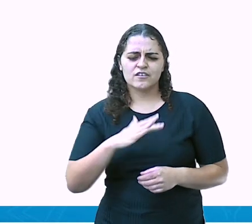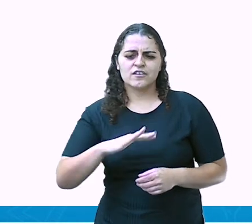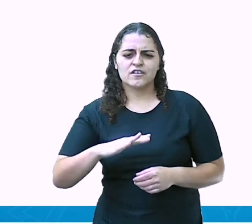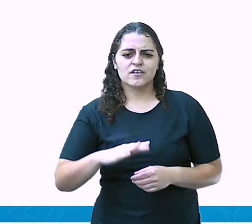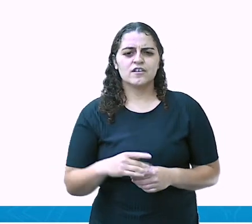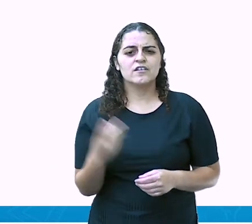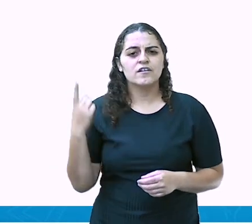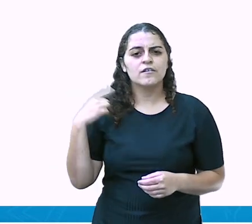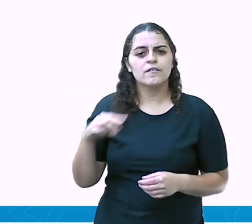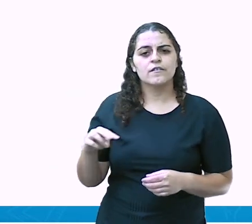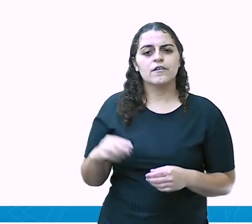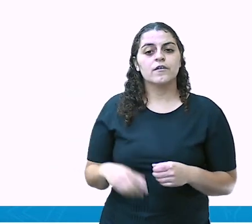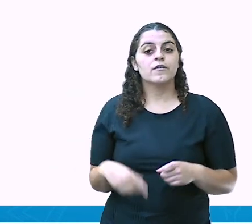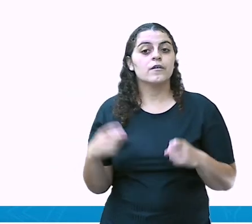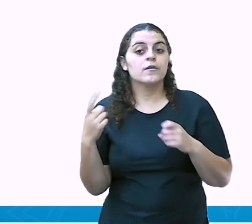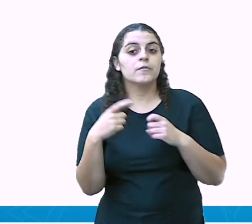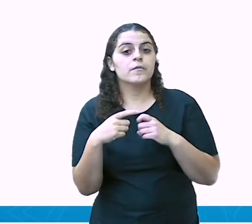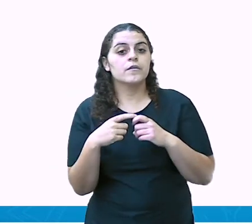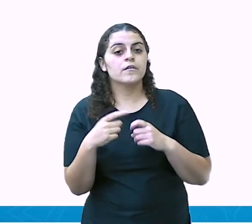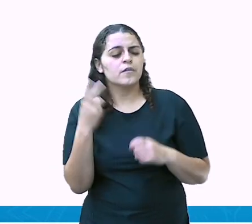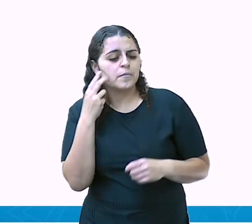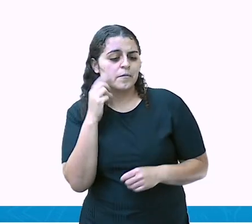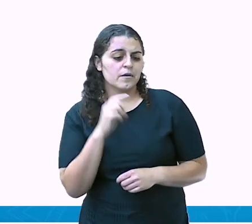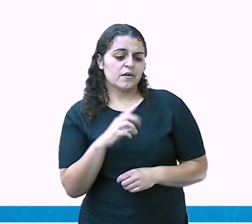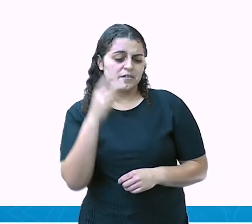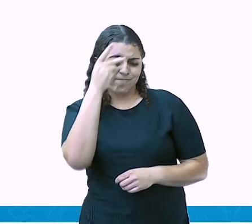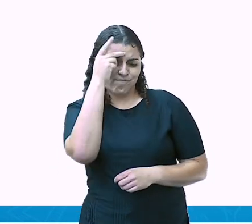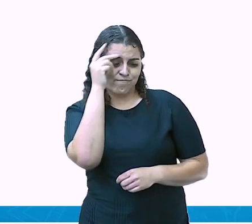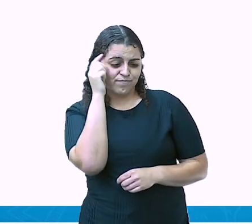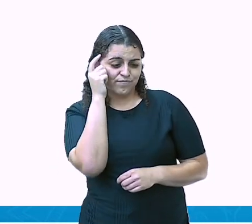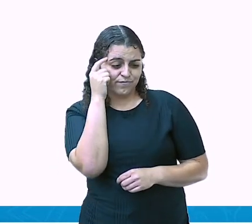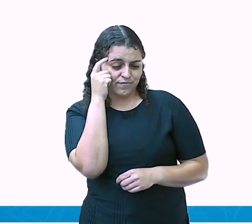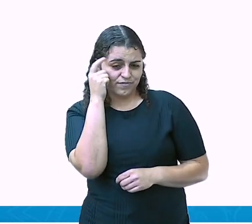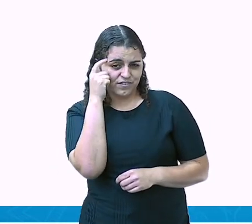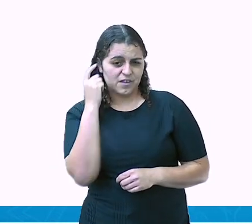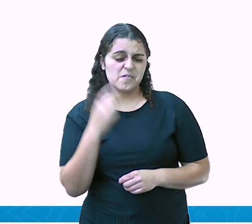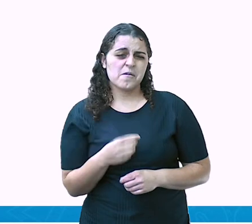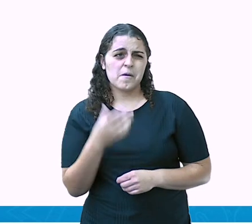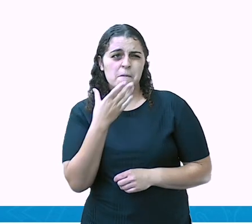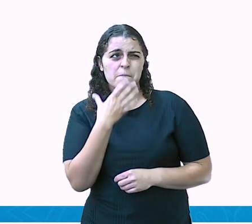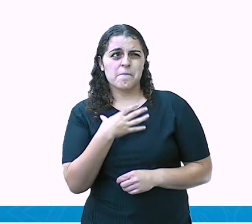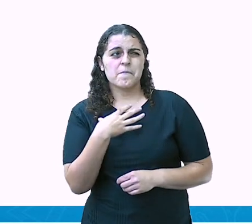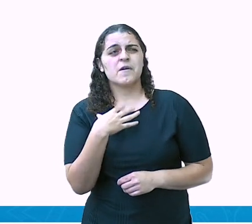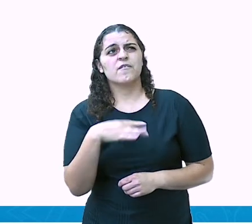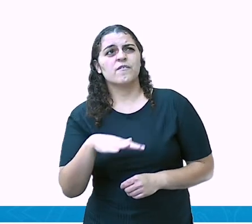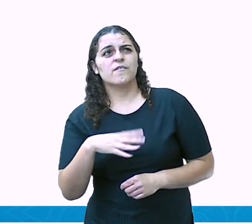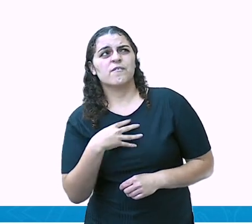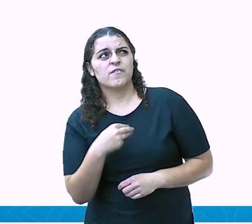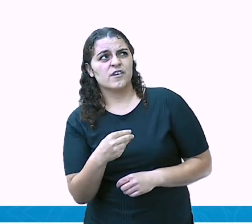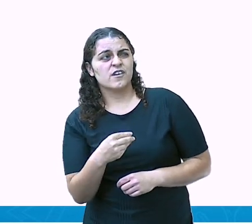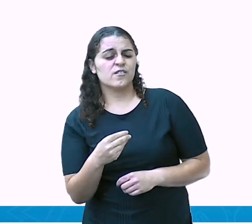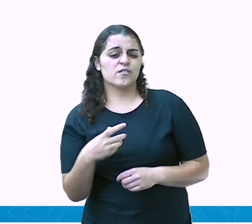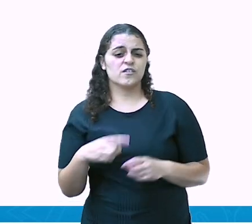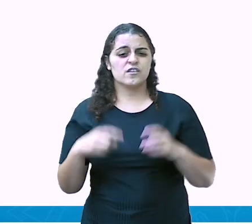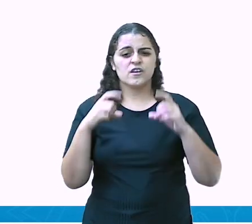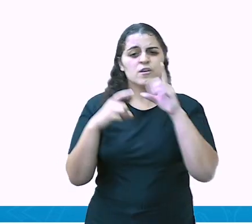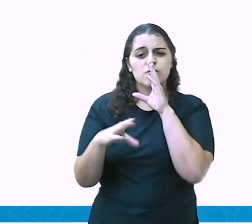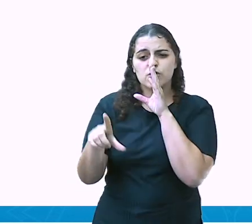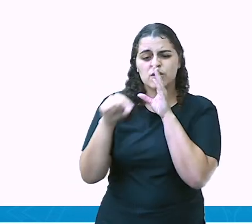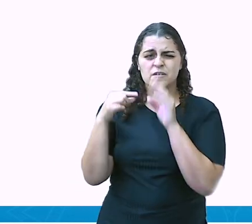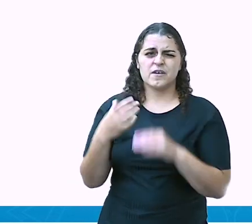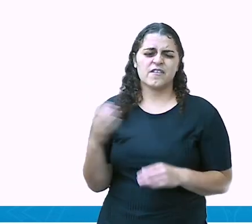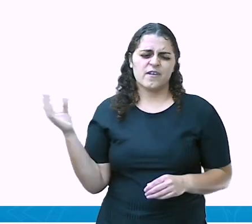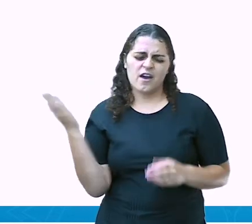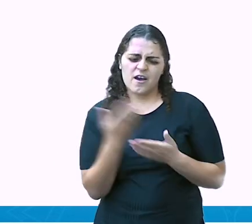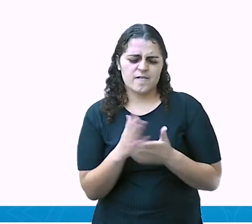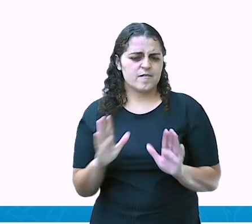atendida por um período grande. Não adianta você pensar que, nossa, diga-nos que, meu filho tem um mutismo seletivo, isso vai passar aí com um mês